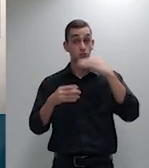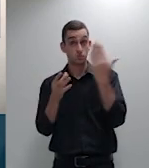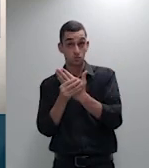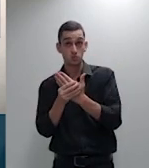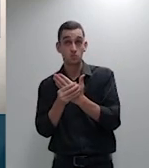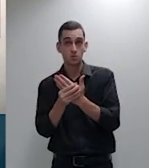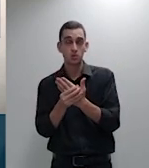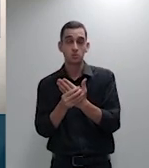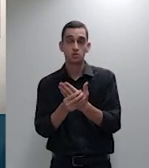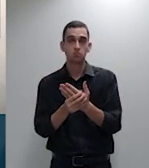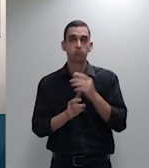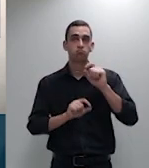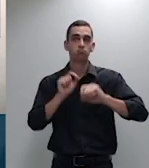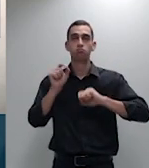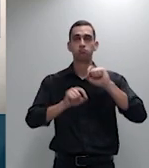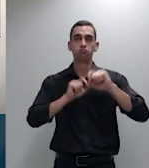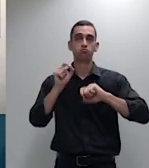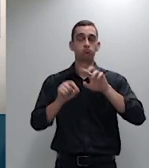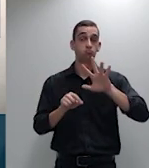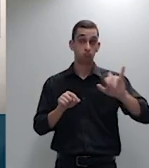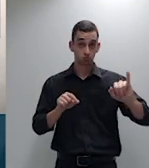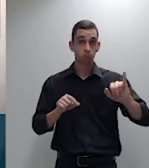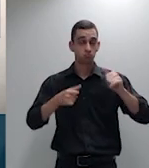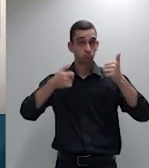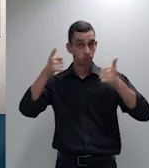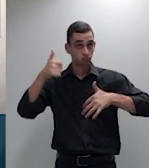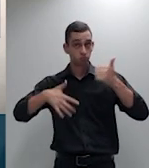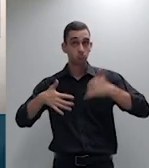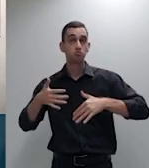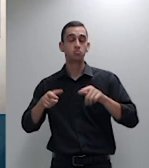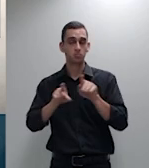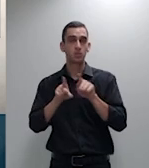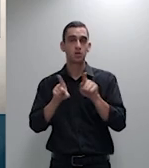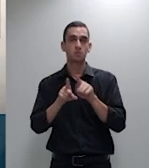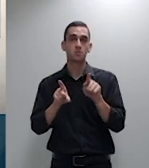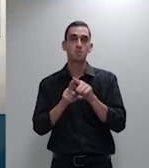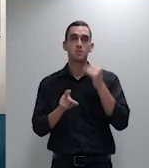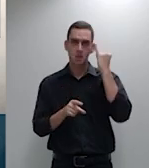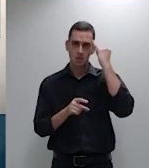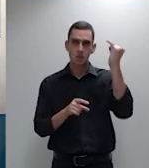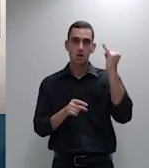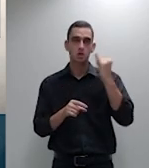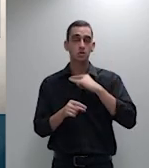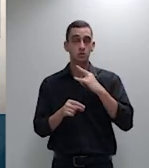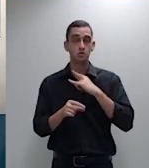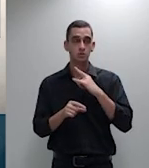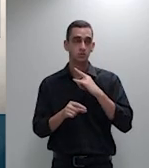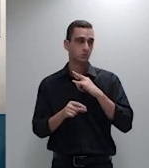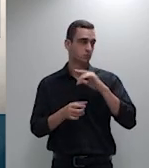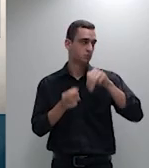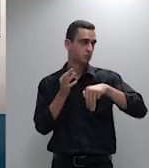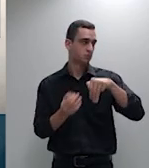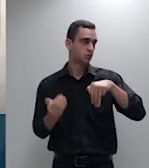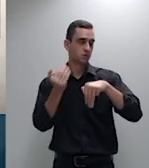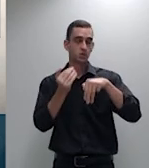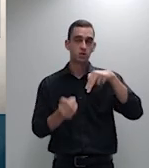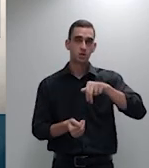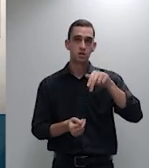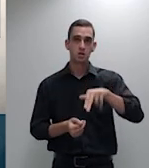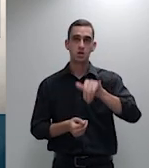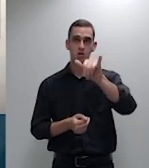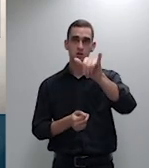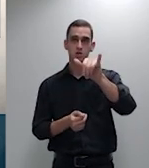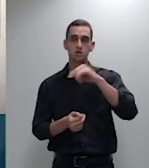e diante da ideia da eminente ministra de enxugar mais a tese podia ficar então